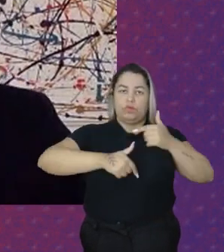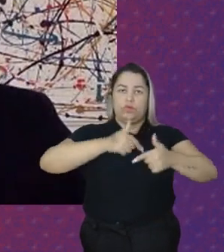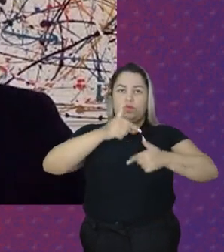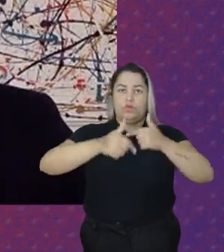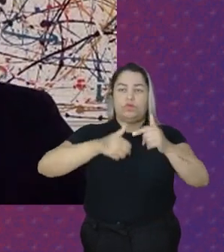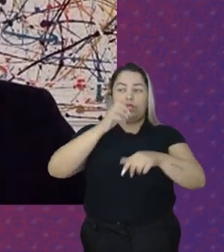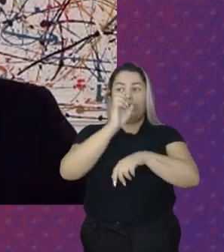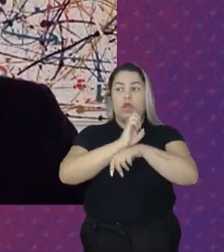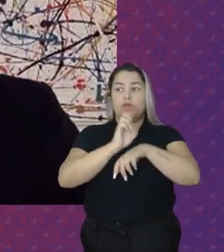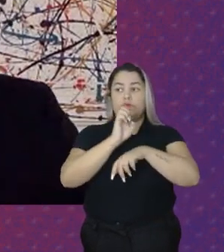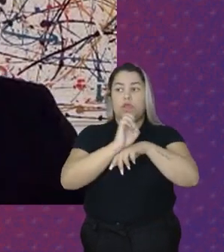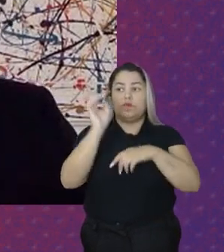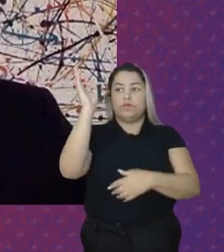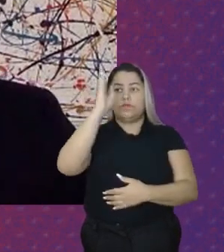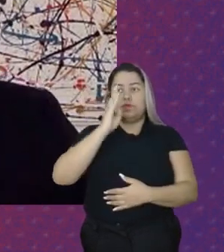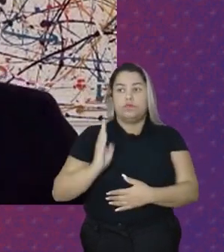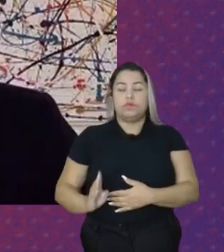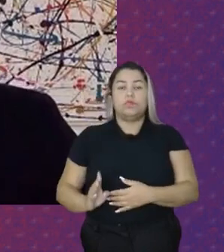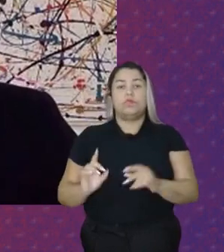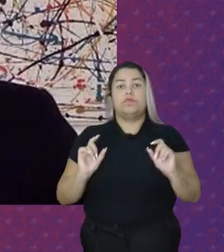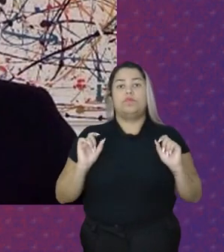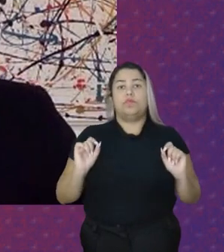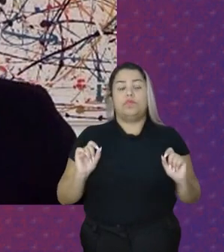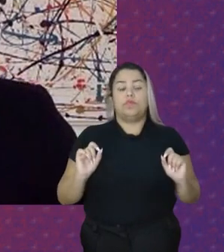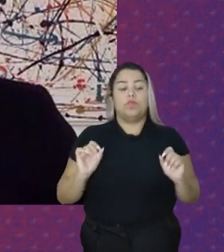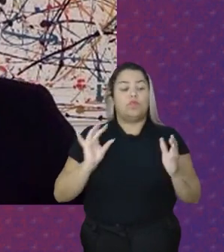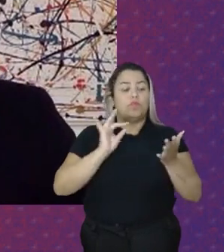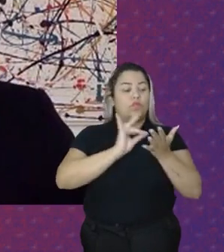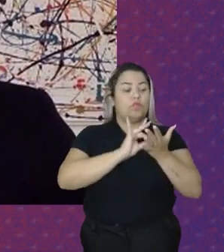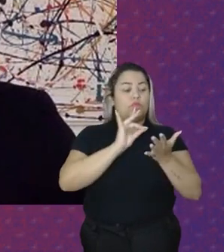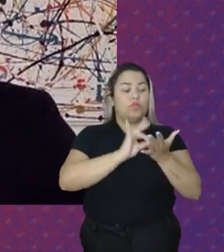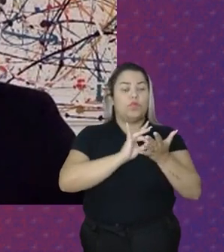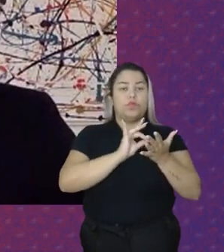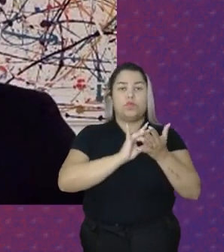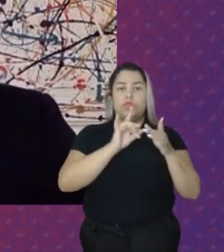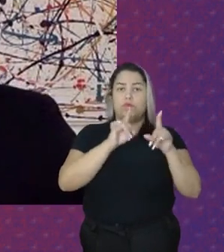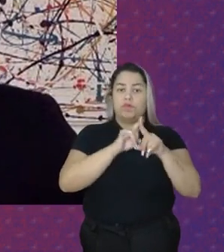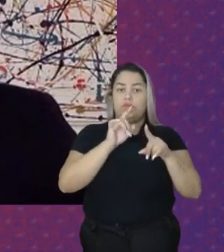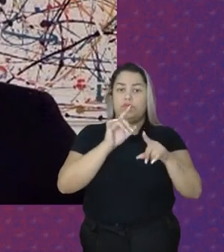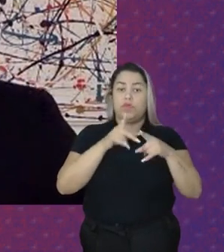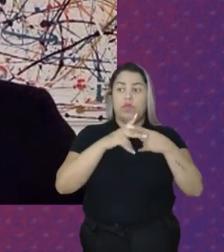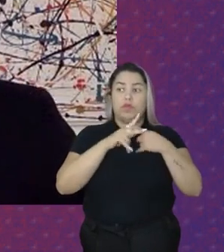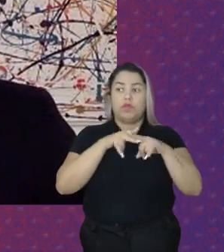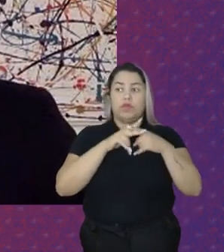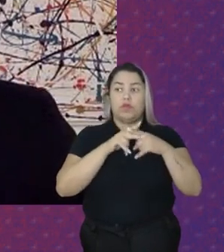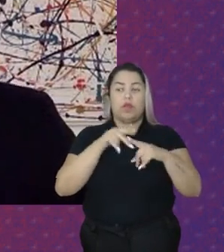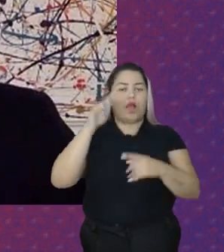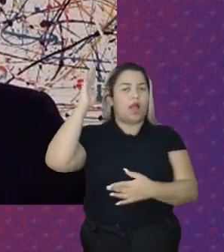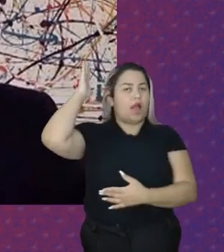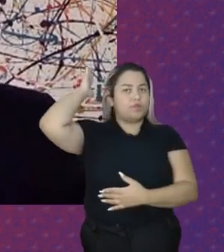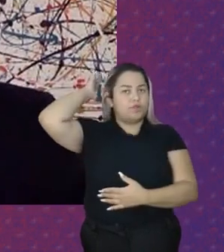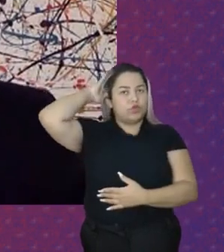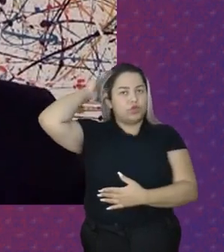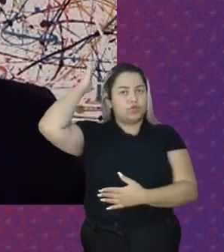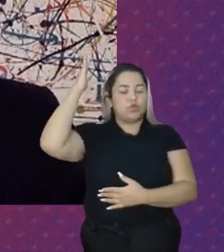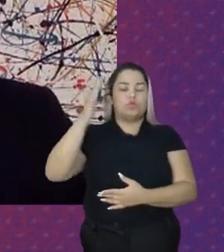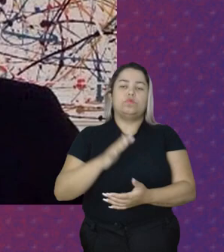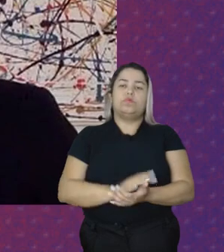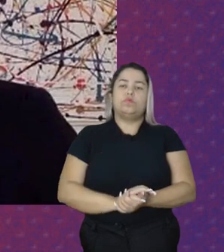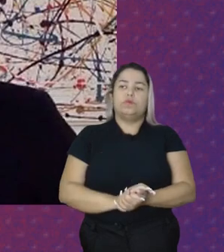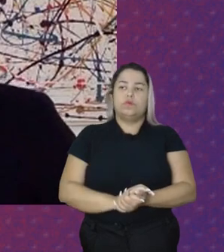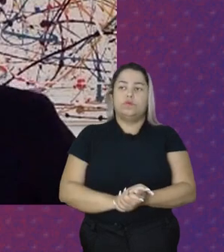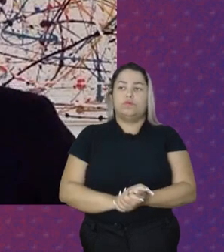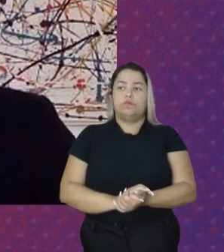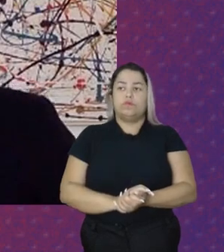Brasileiro Anuiu Com a realização De ajustes Abusivos Anuiu